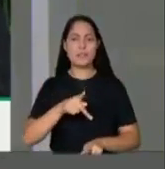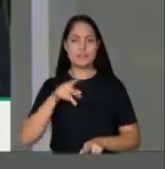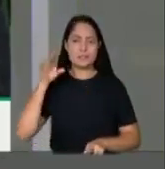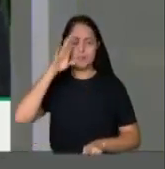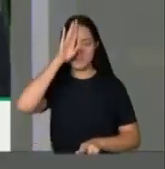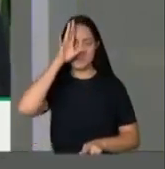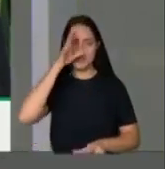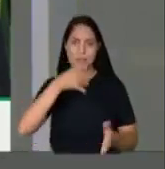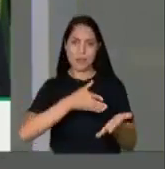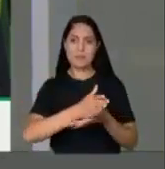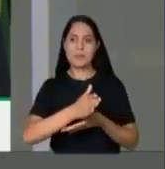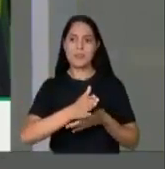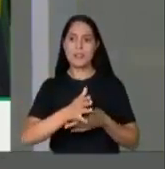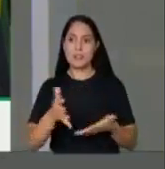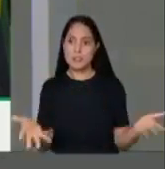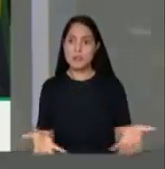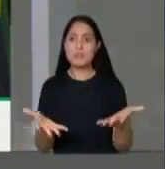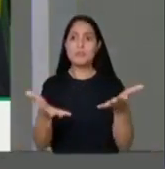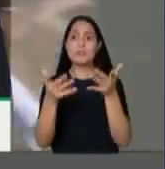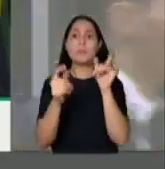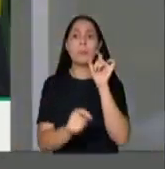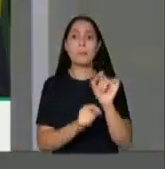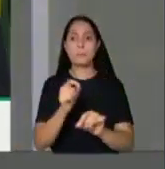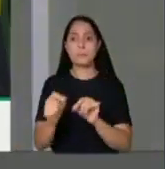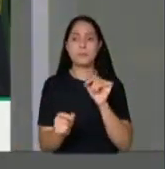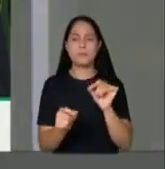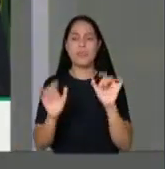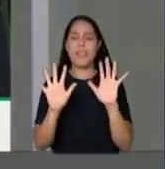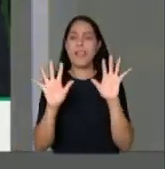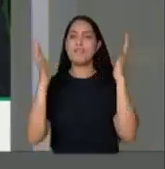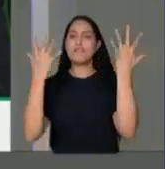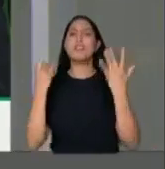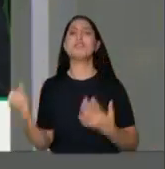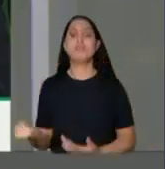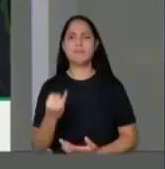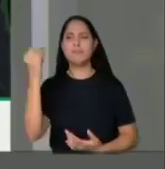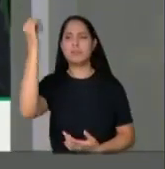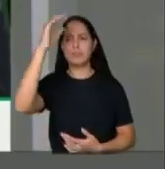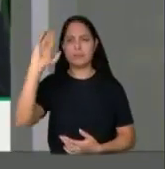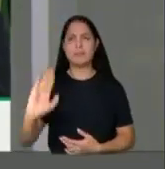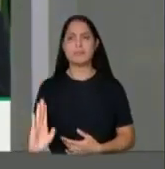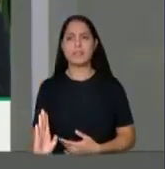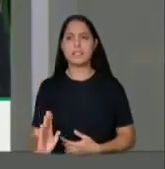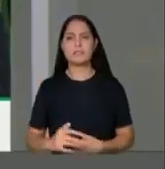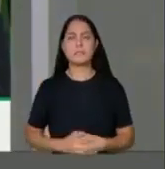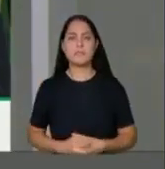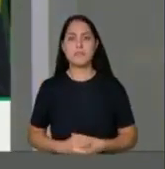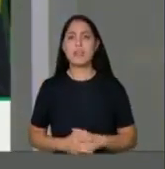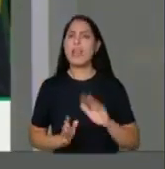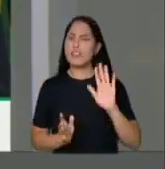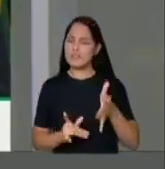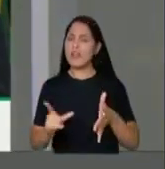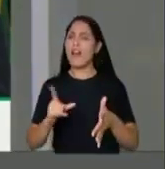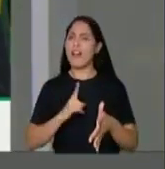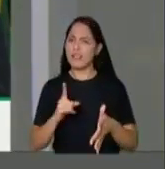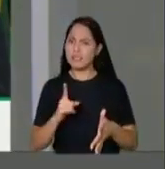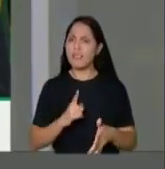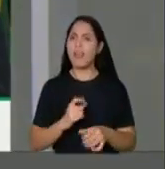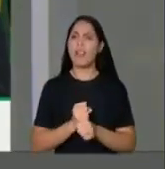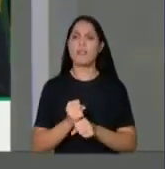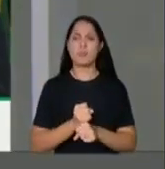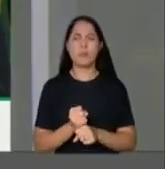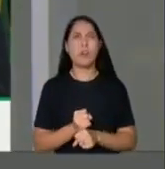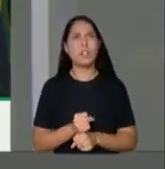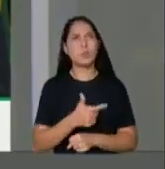estimular ainda mais esse evento tão importante para o Brasil. Já foi, em